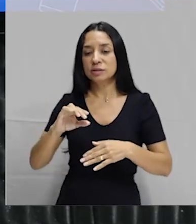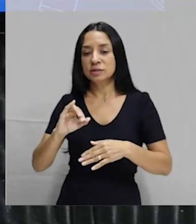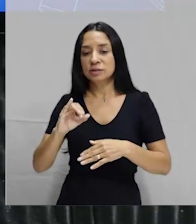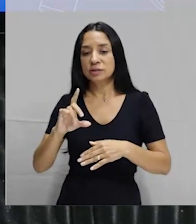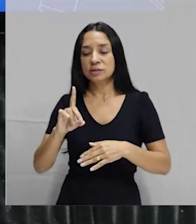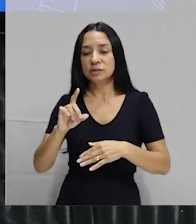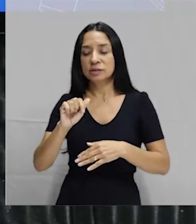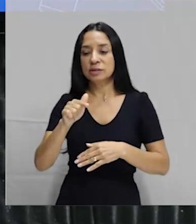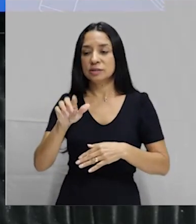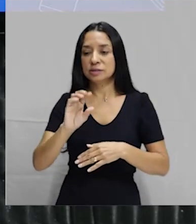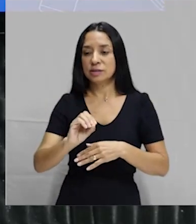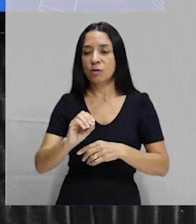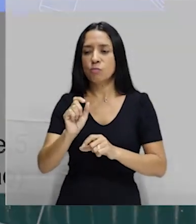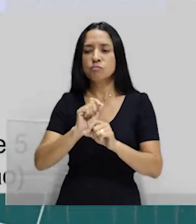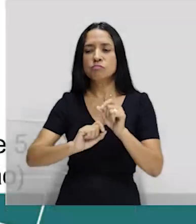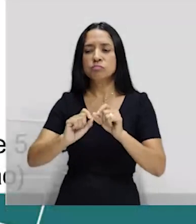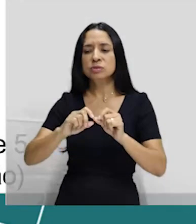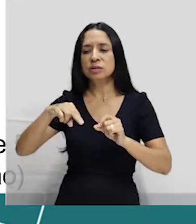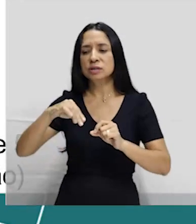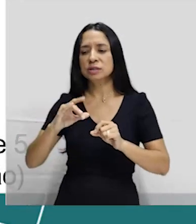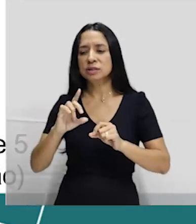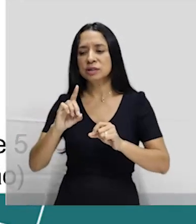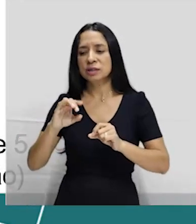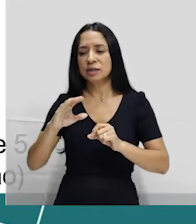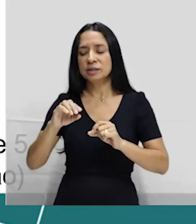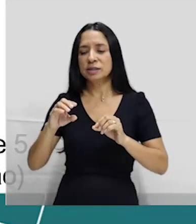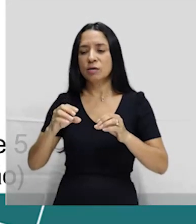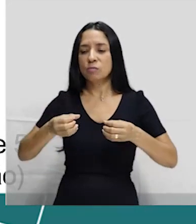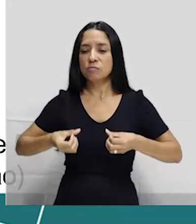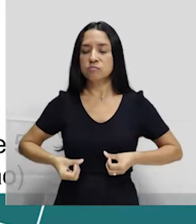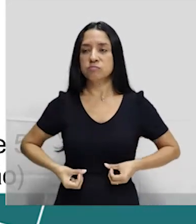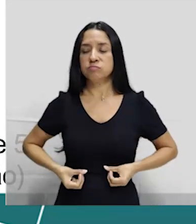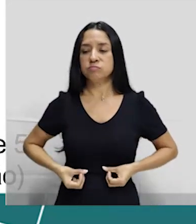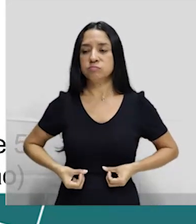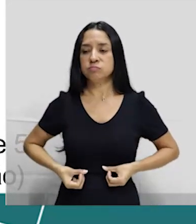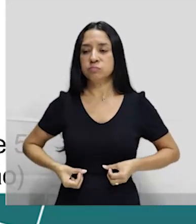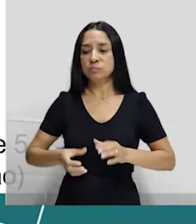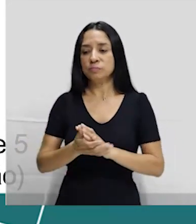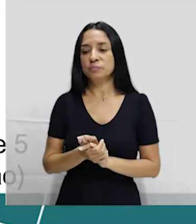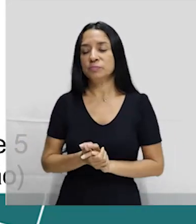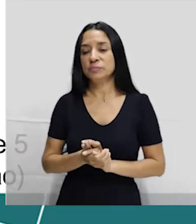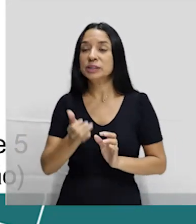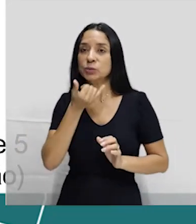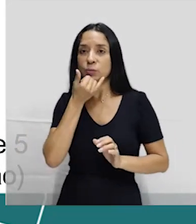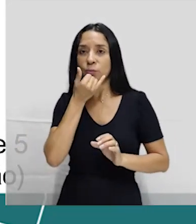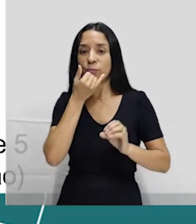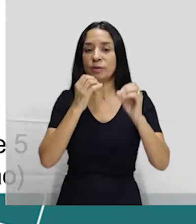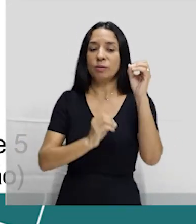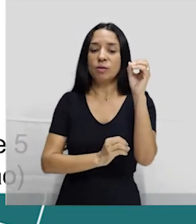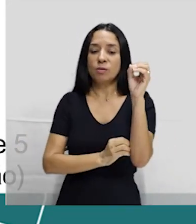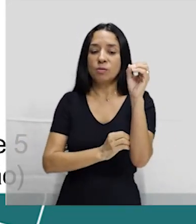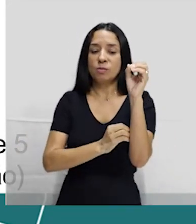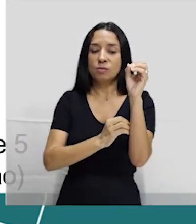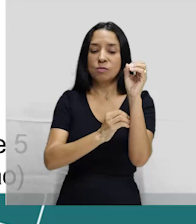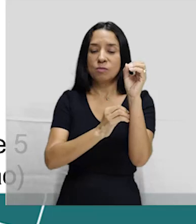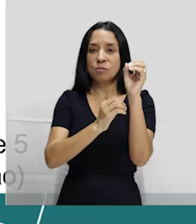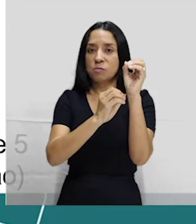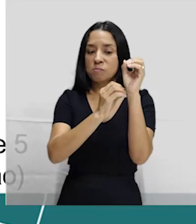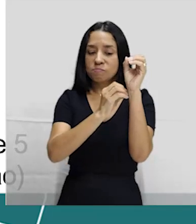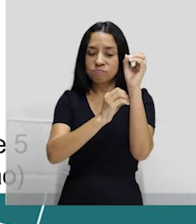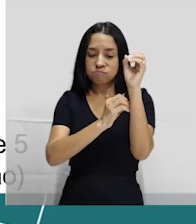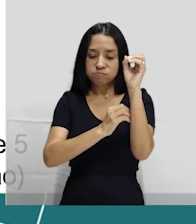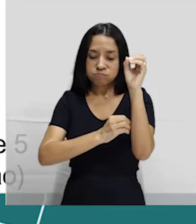fertilização. Professor, o que é anidação? Implantação do óvulo fecundado na parede do útero. Ela